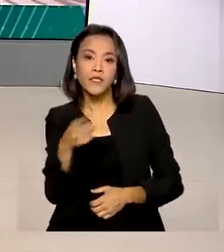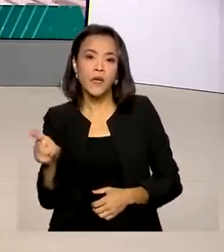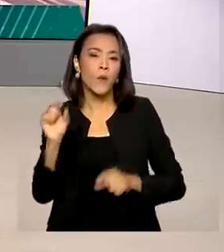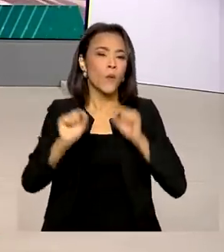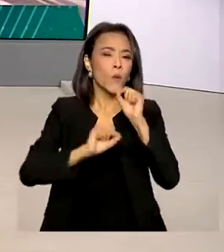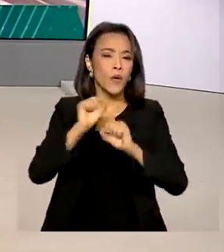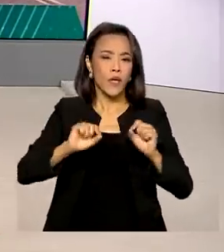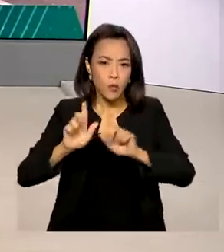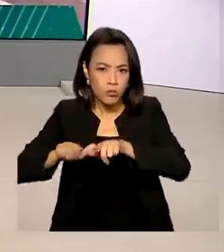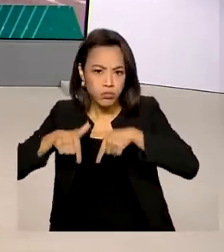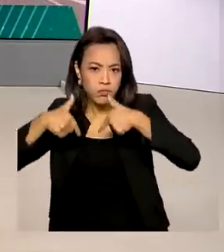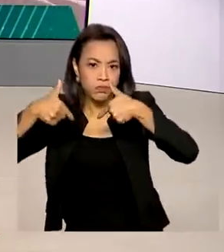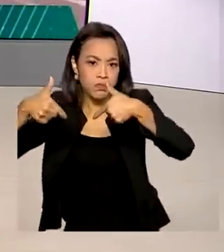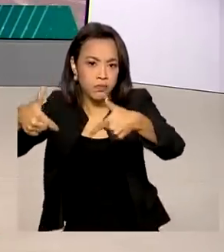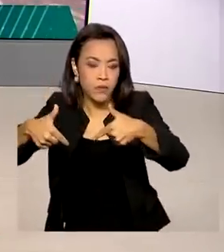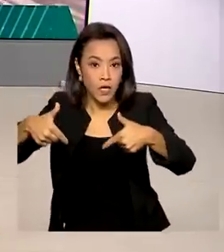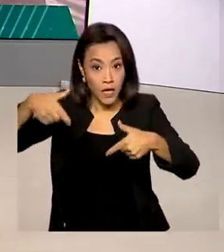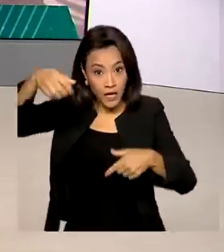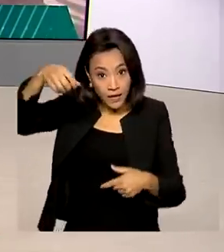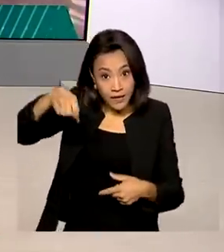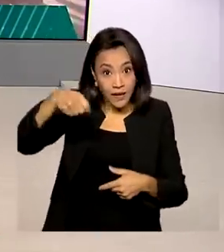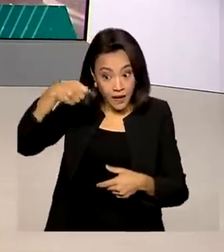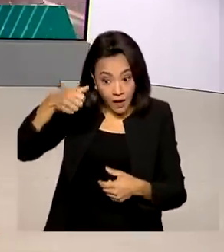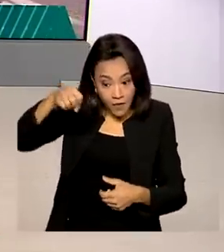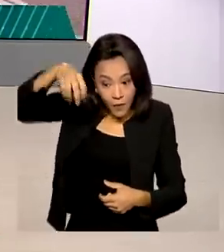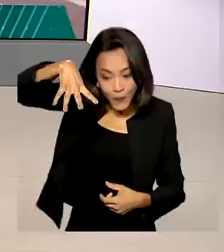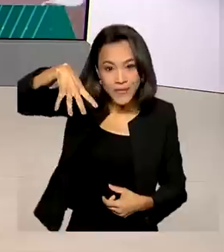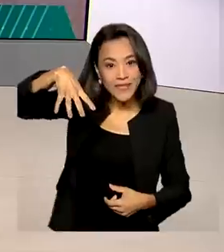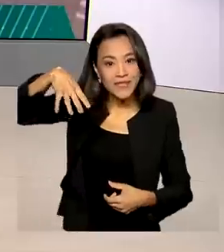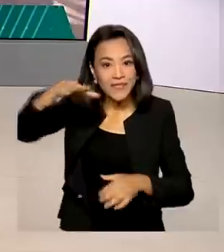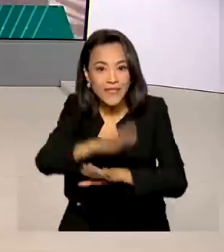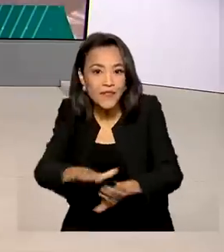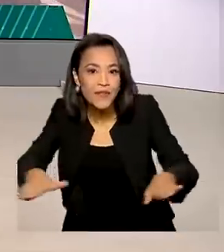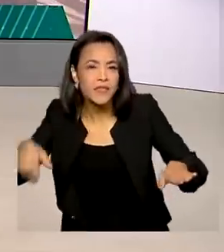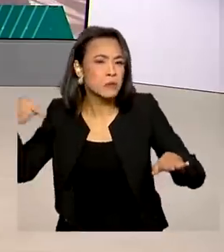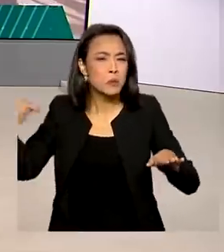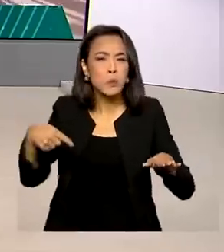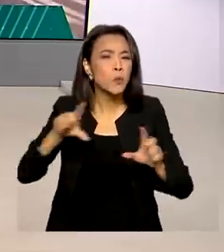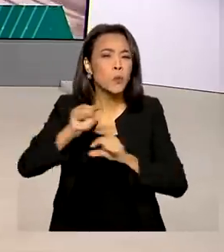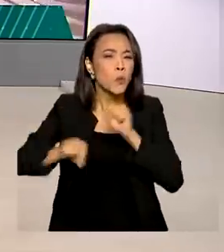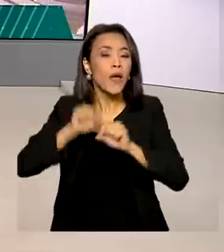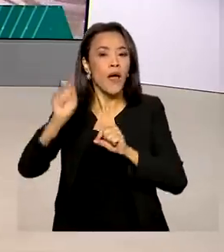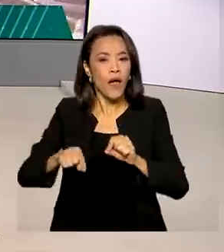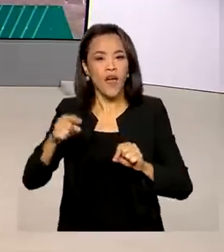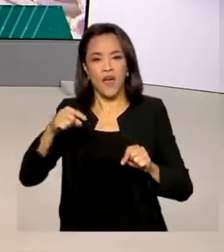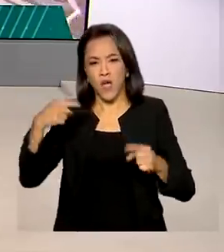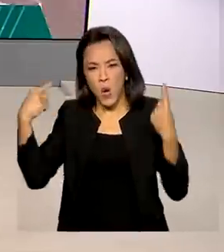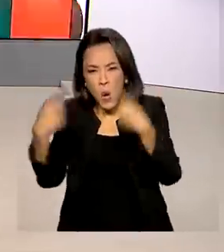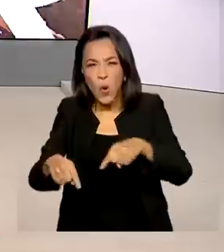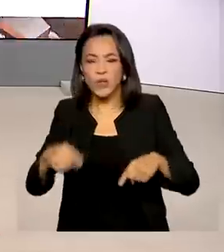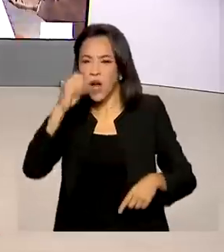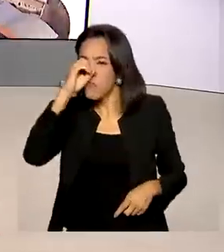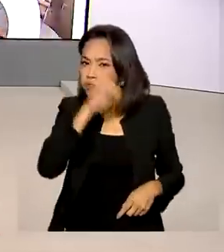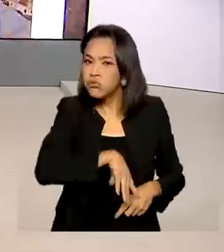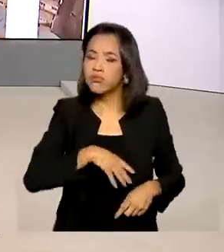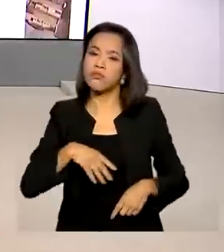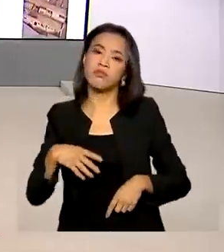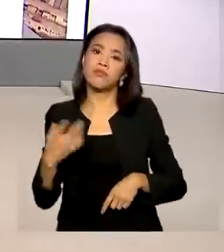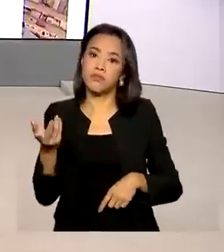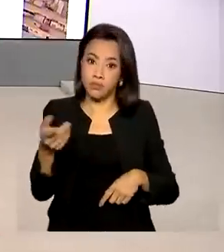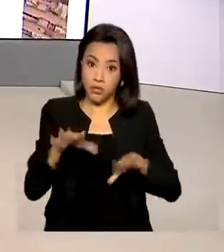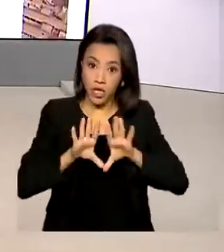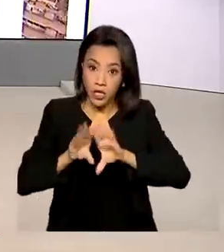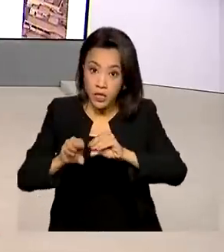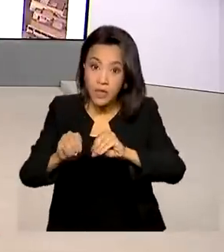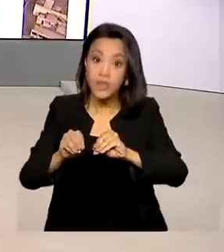Infância foi realizada nesta quinta-feira. A ação combate o abuso e a exploração sexual de crianças